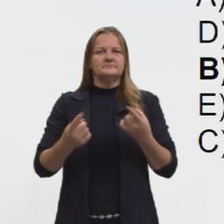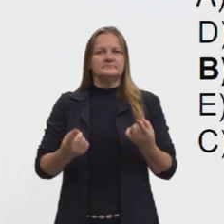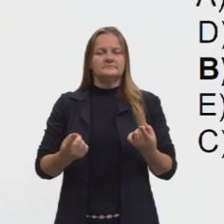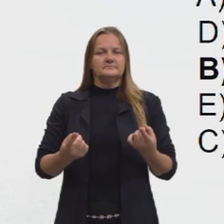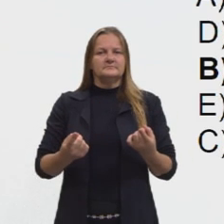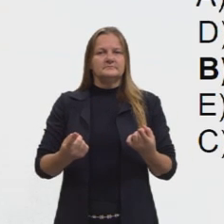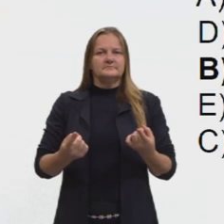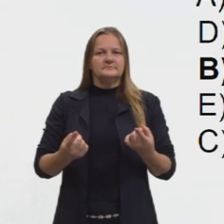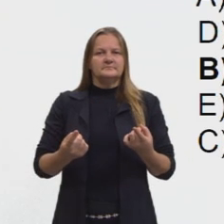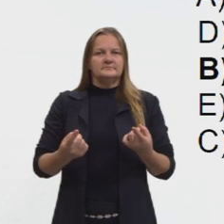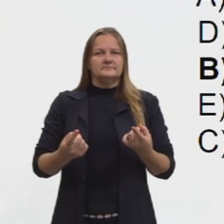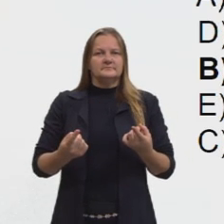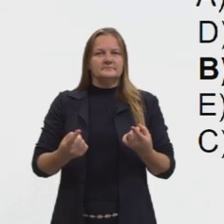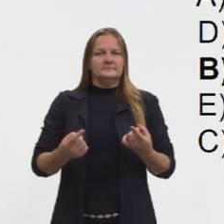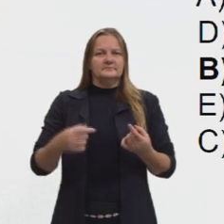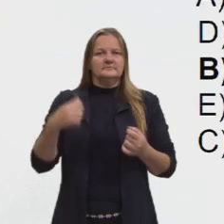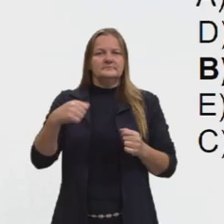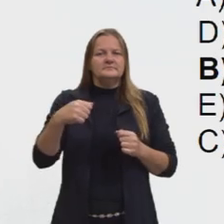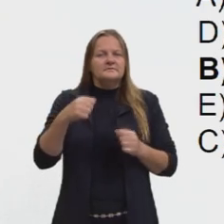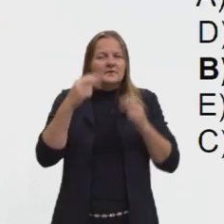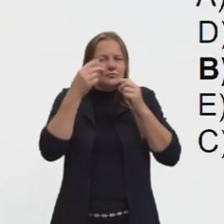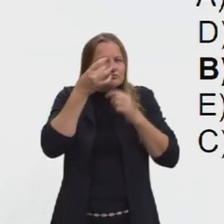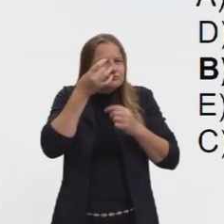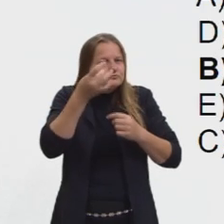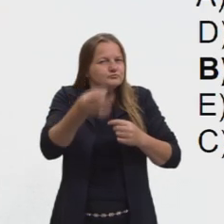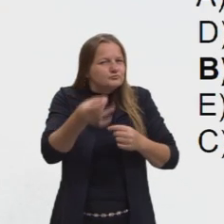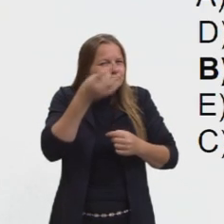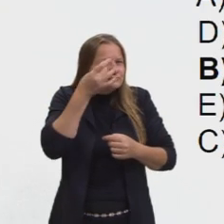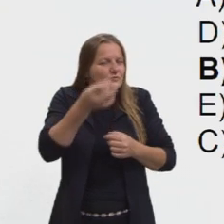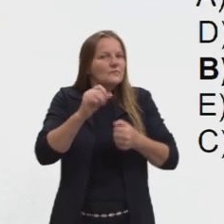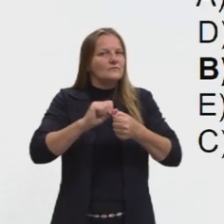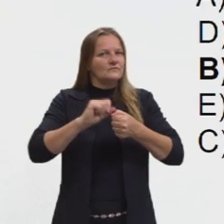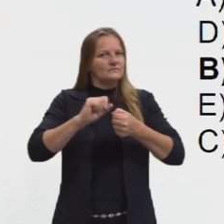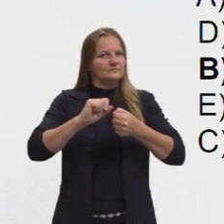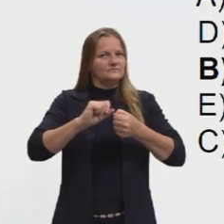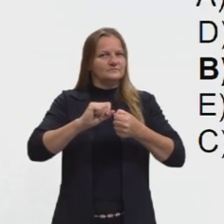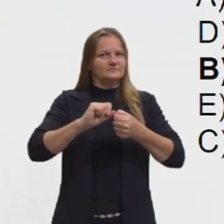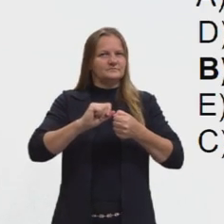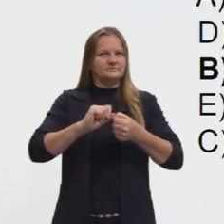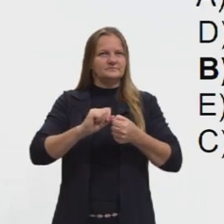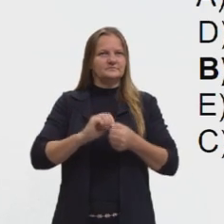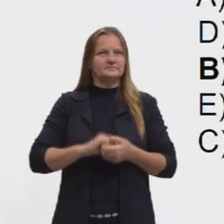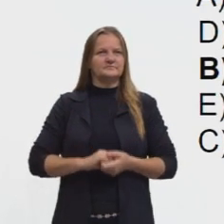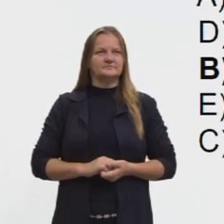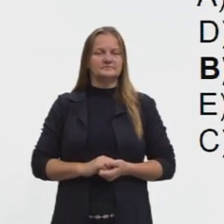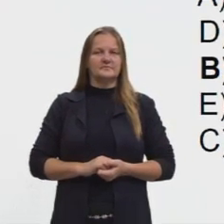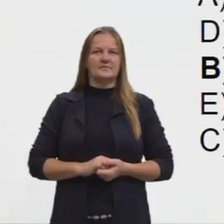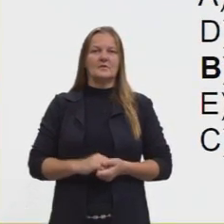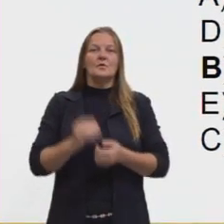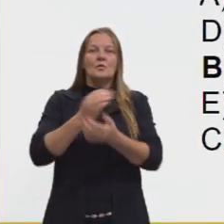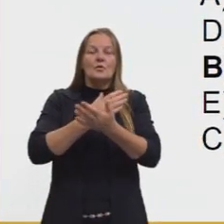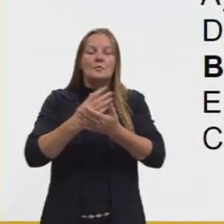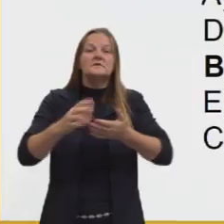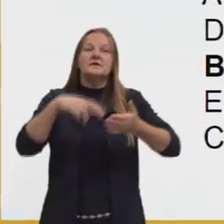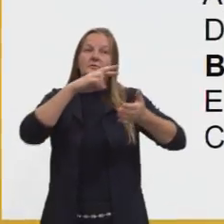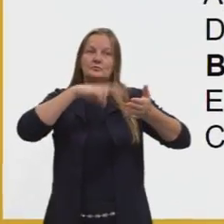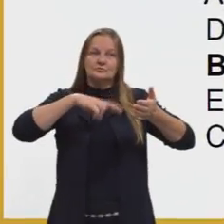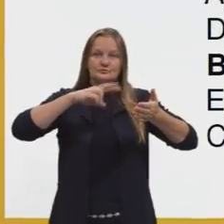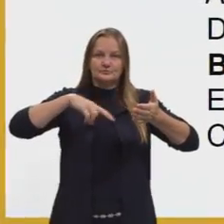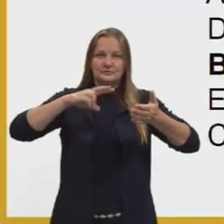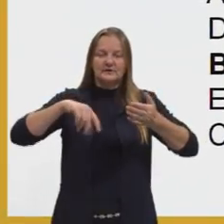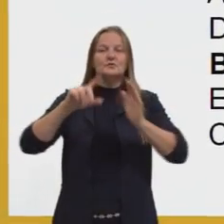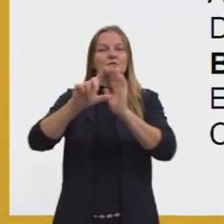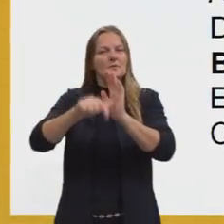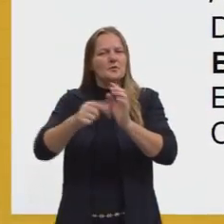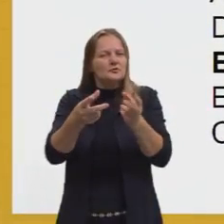ela tem que ter uma atenção nossa quando a gente vai fazer. Eu vou começar lendo ela e depois a gente, então, vai